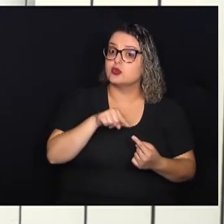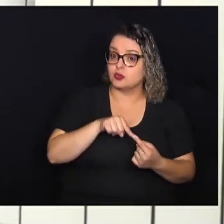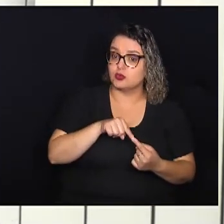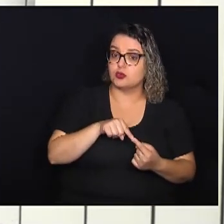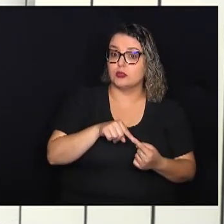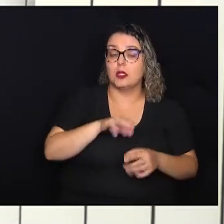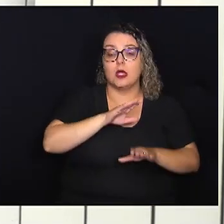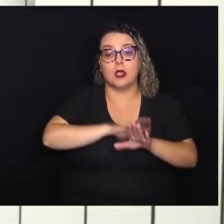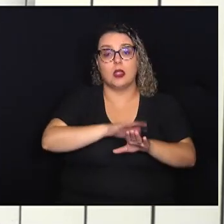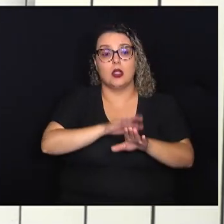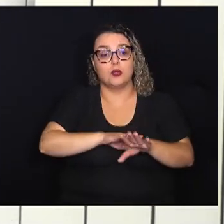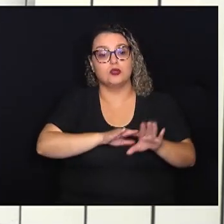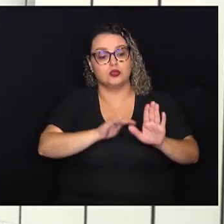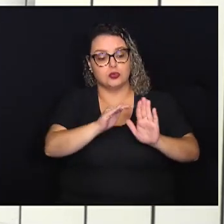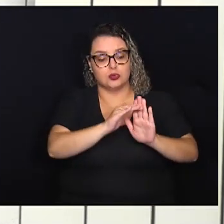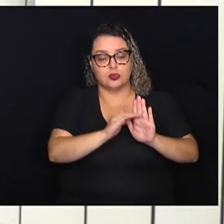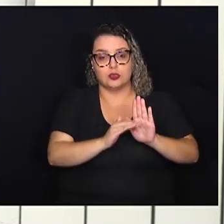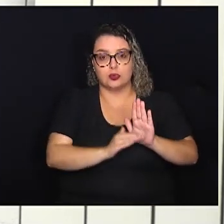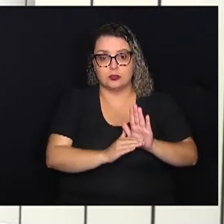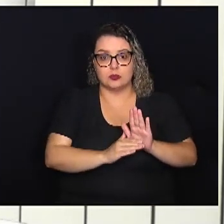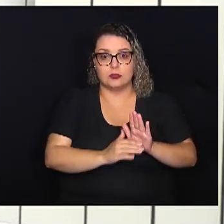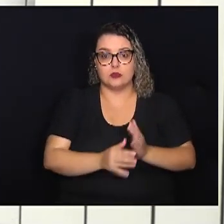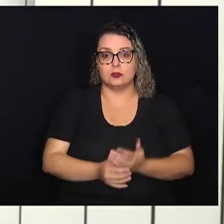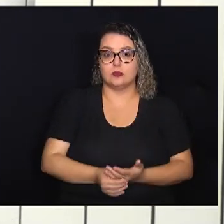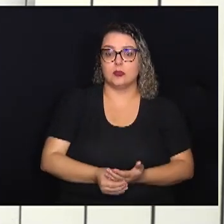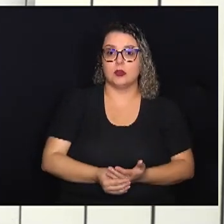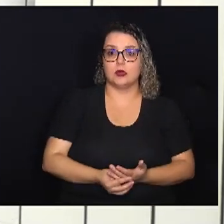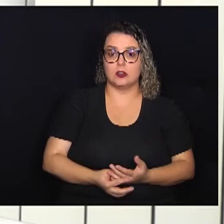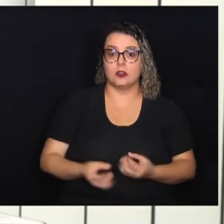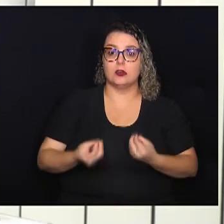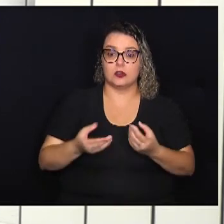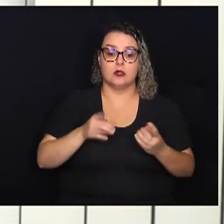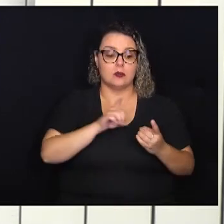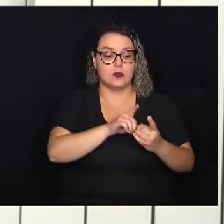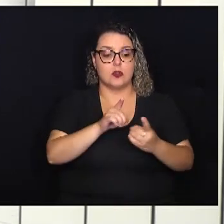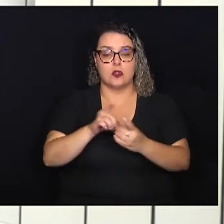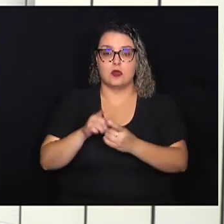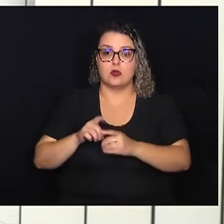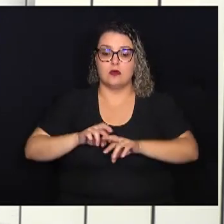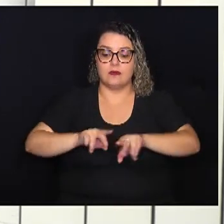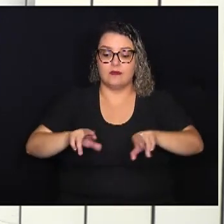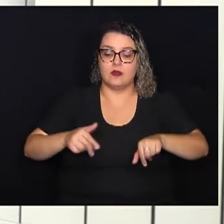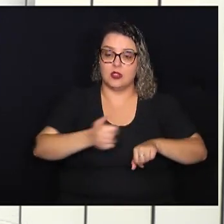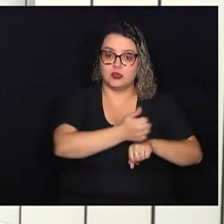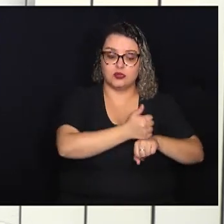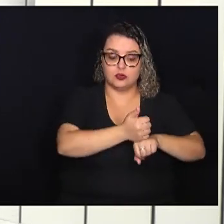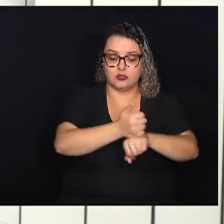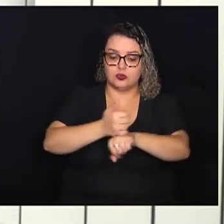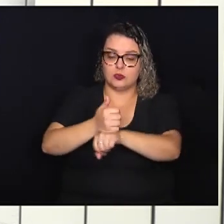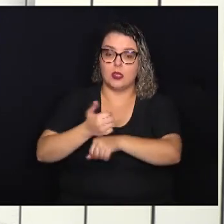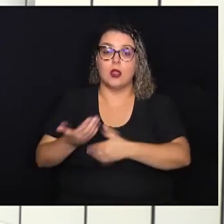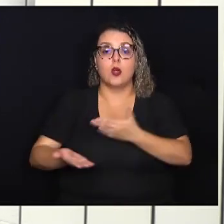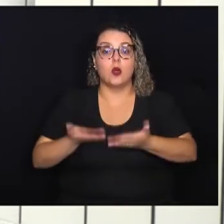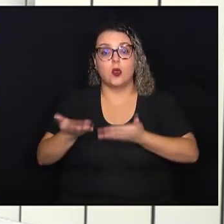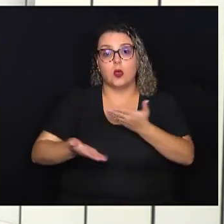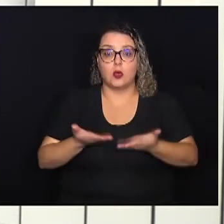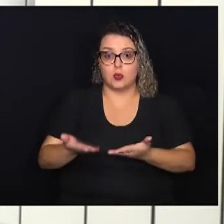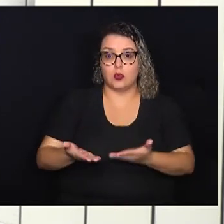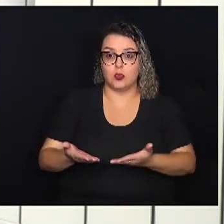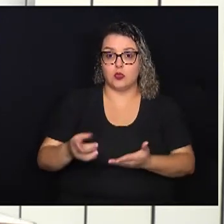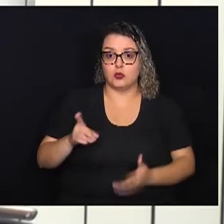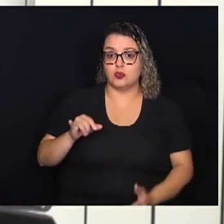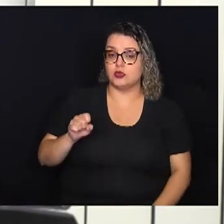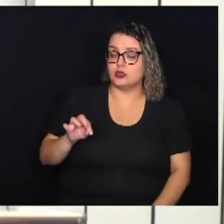ações do programa, está a oferta de atendimento multiprofissional para o tratamento de distúrbios